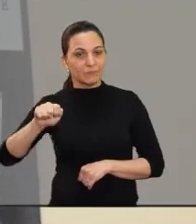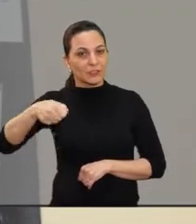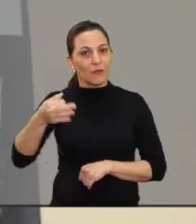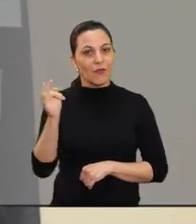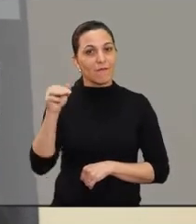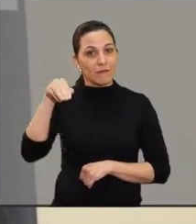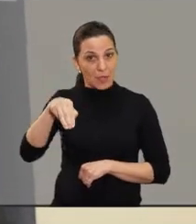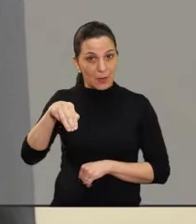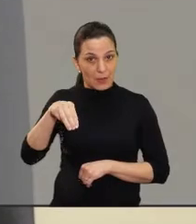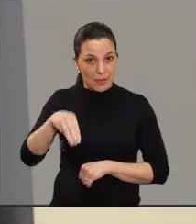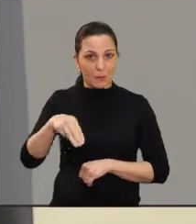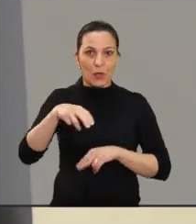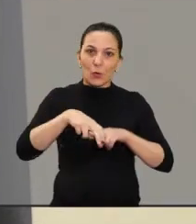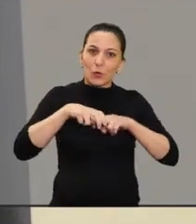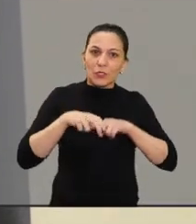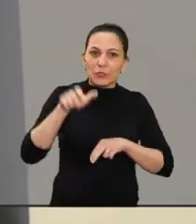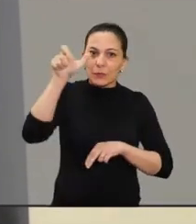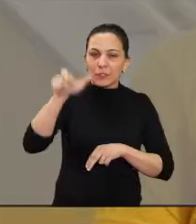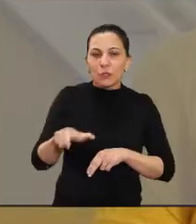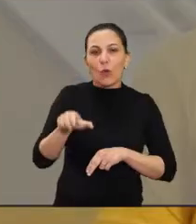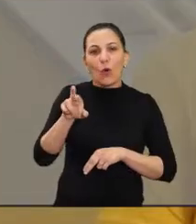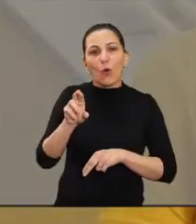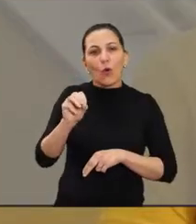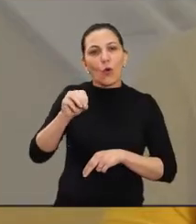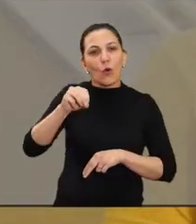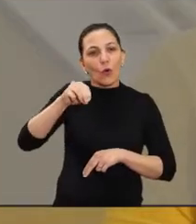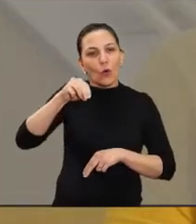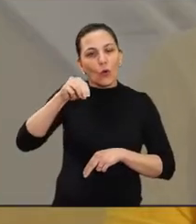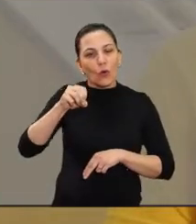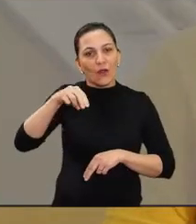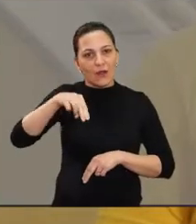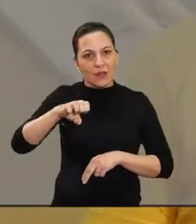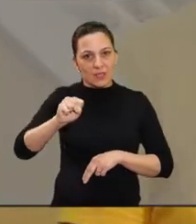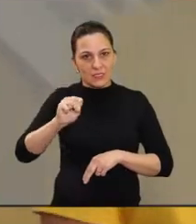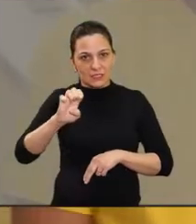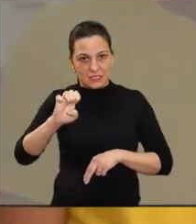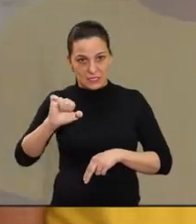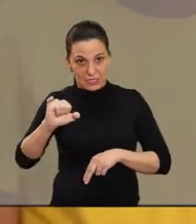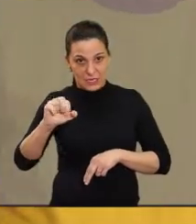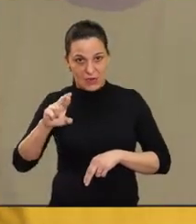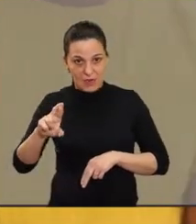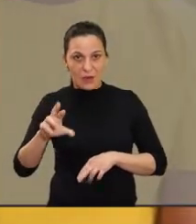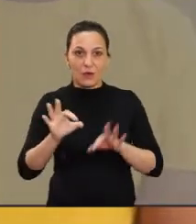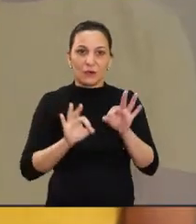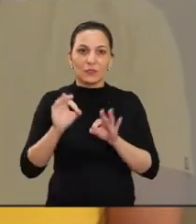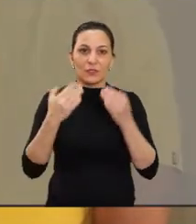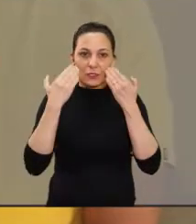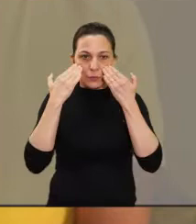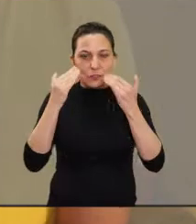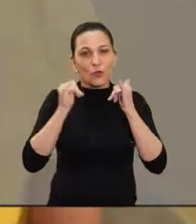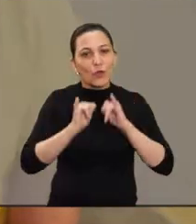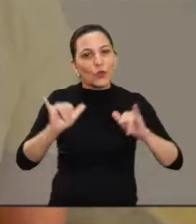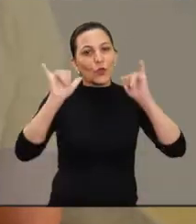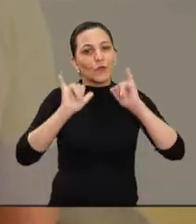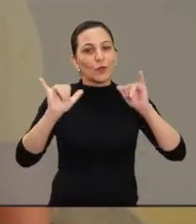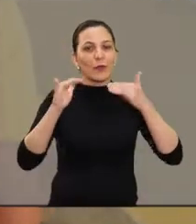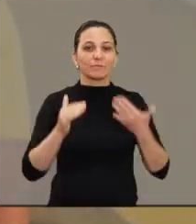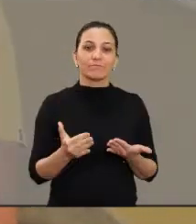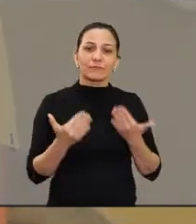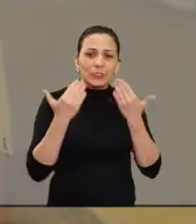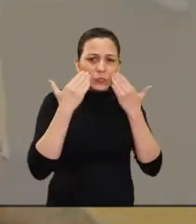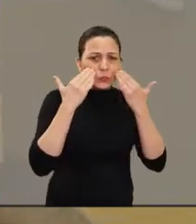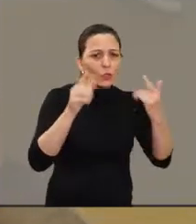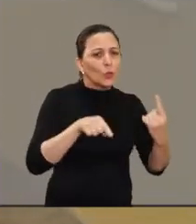Frederico de Marco, o manda-chuva. E nós estamos aqui com o Ronesier, ele é o curador, trazendo notícias importantes para você.